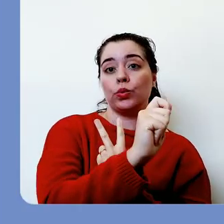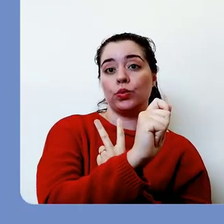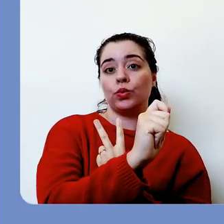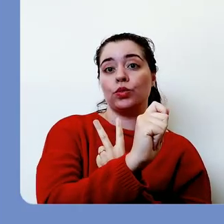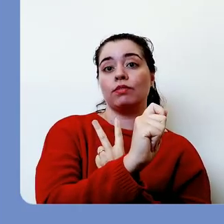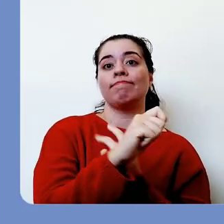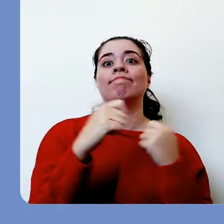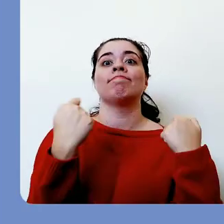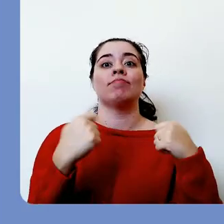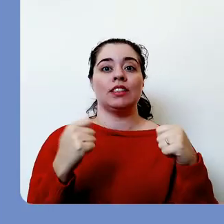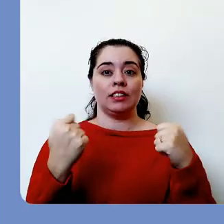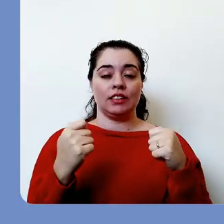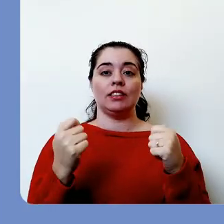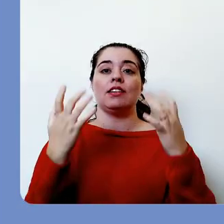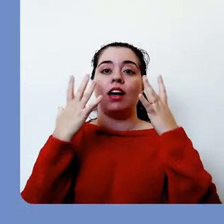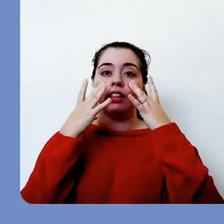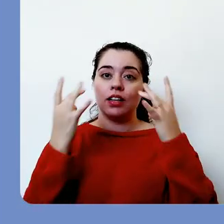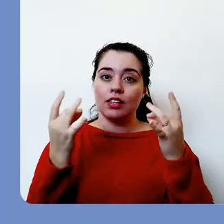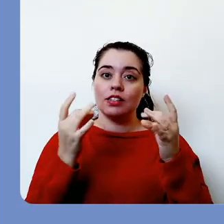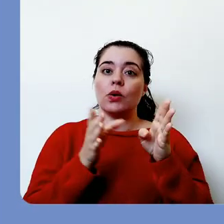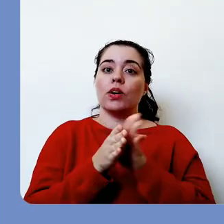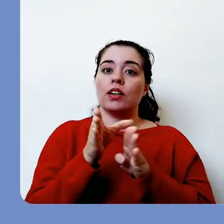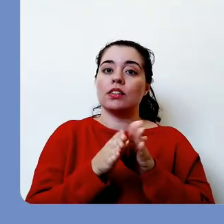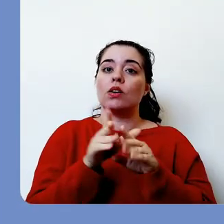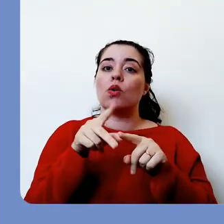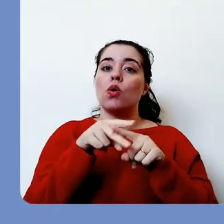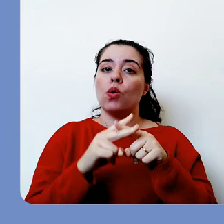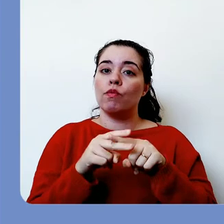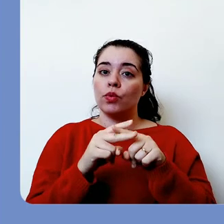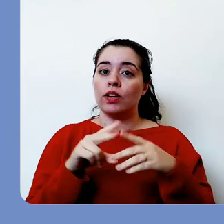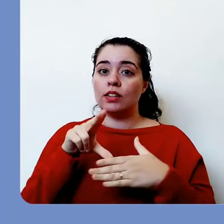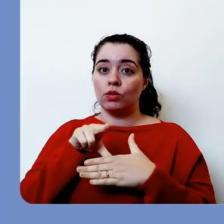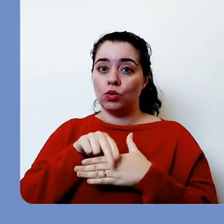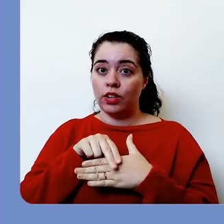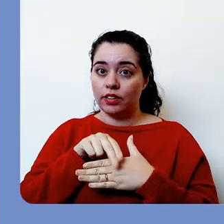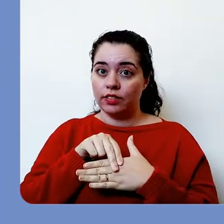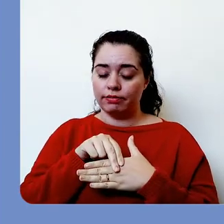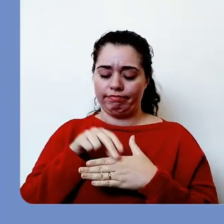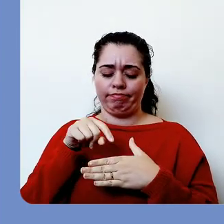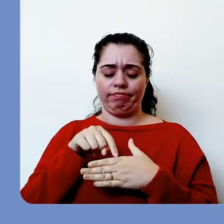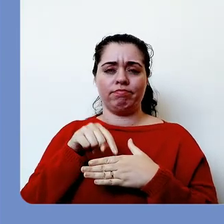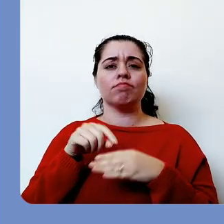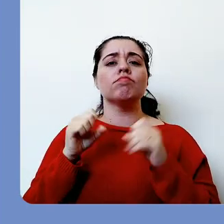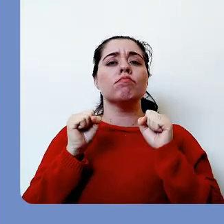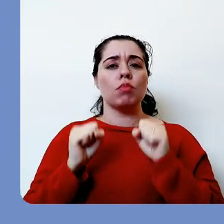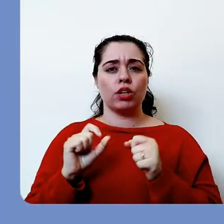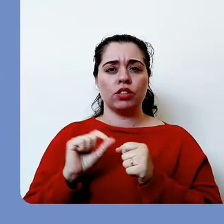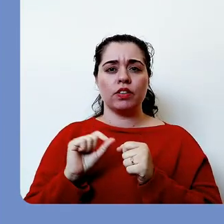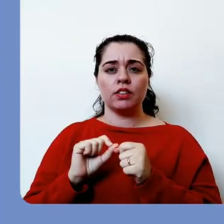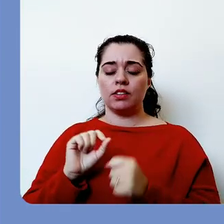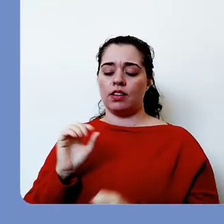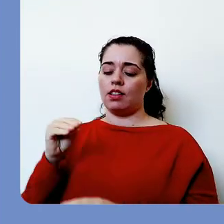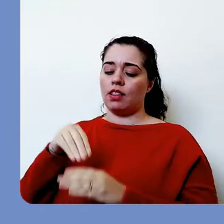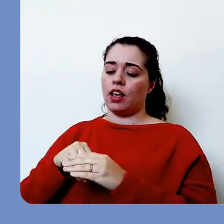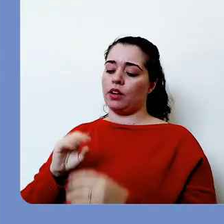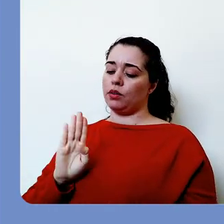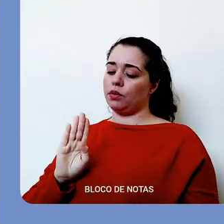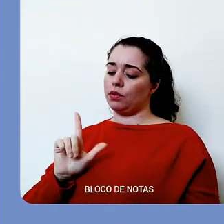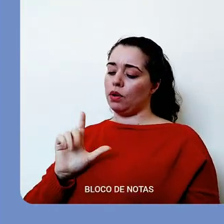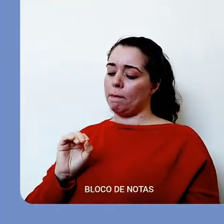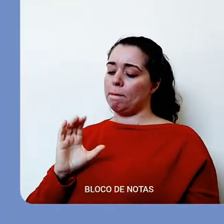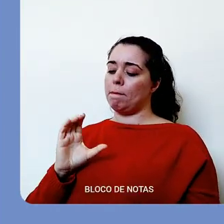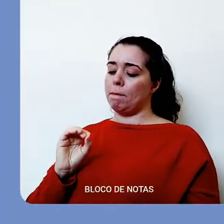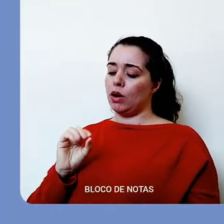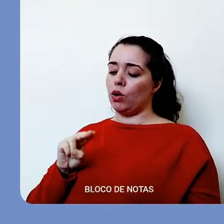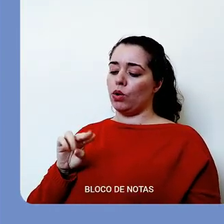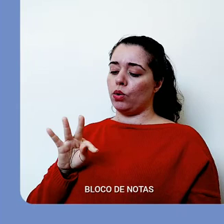orientações de configuração do arquivo. O arquivo pode ser elaborado dentro do bloco de notas e salvo na